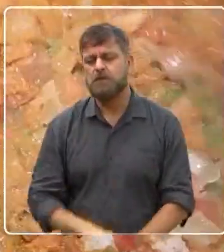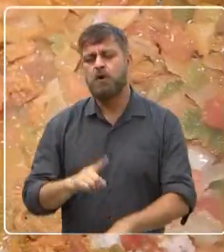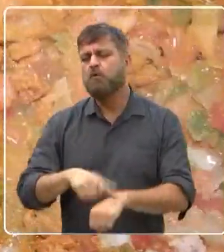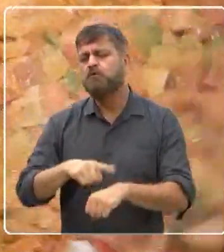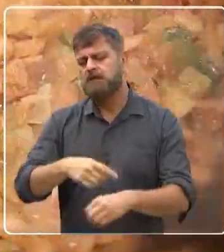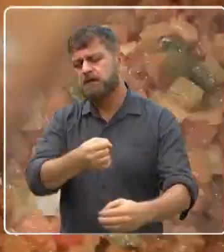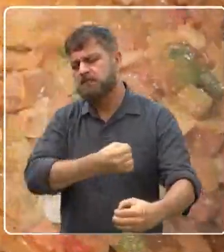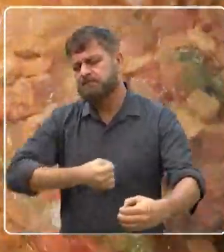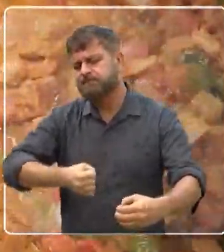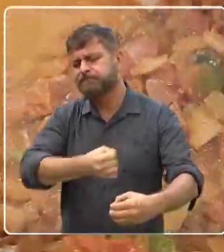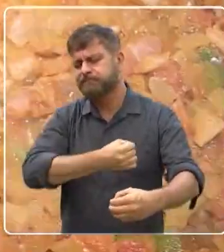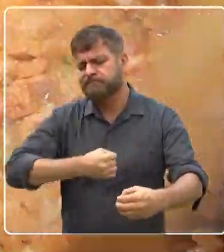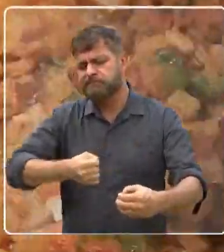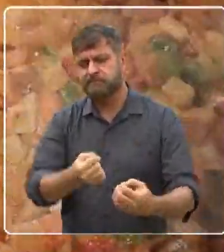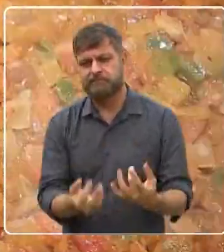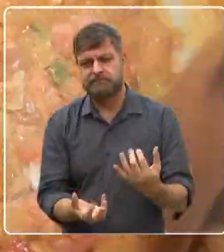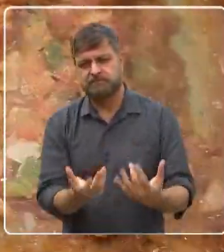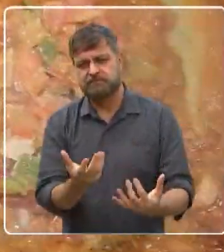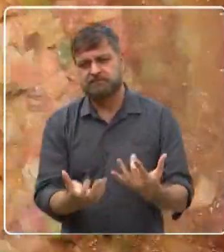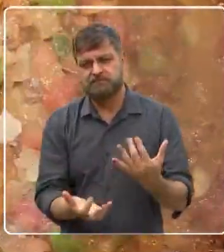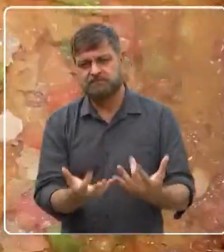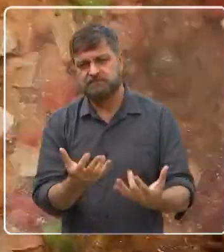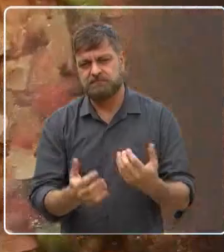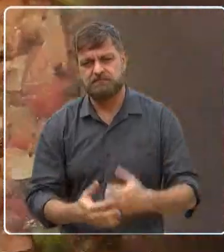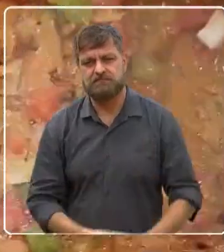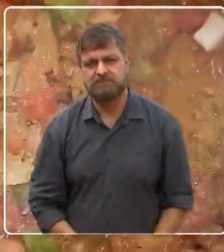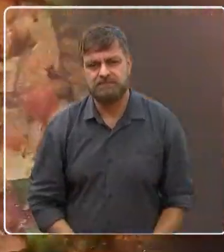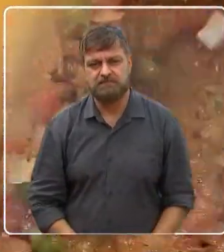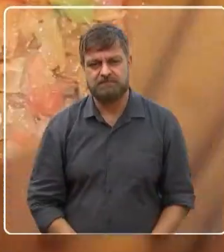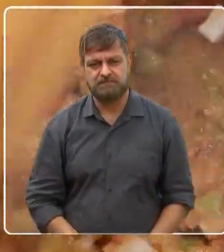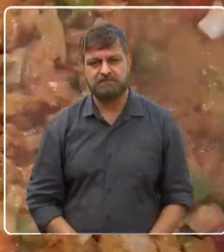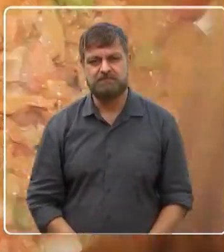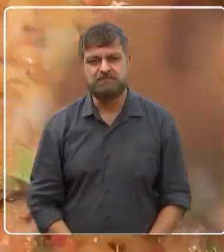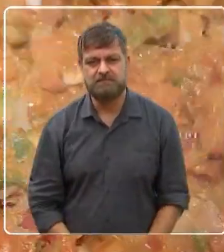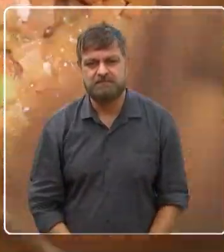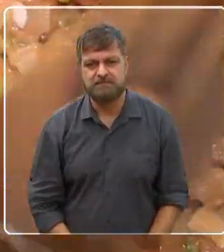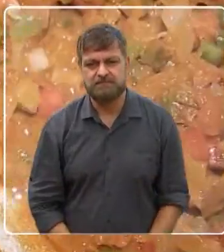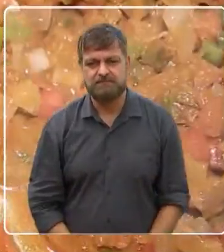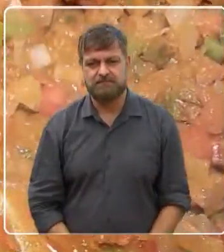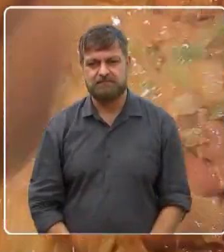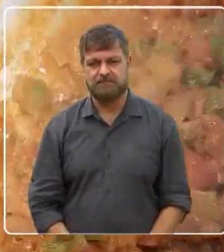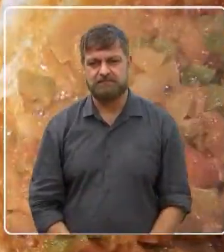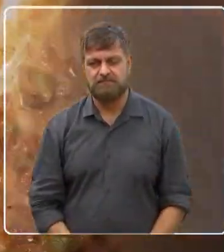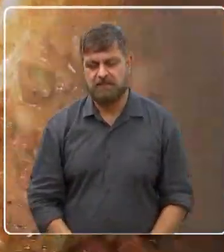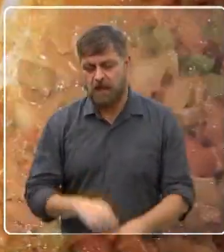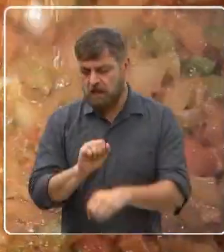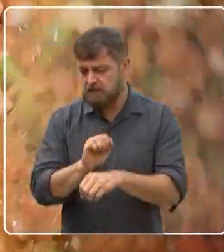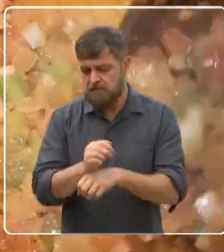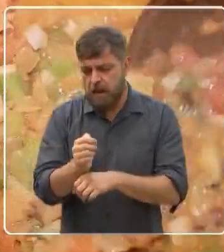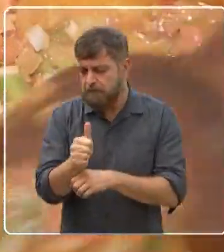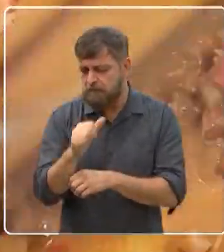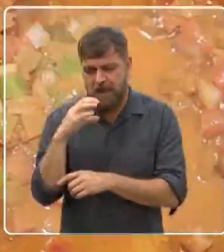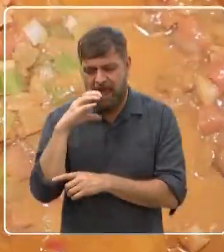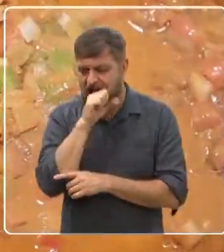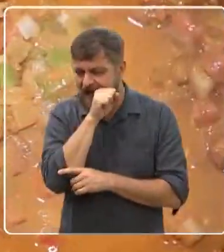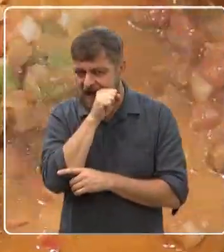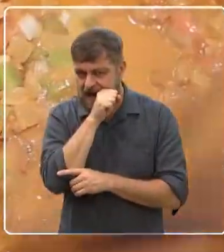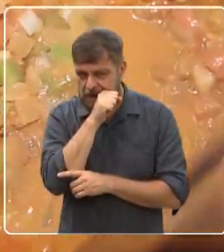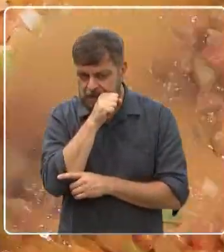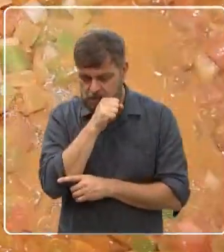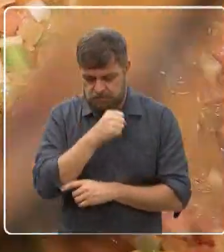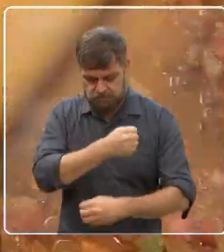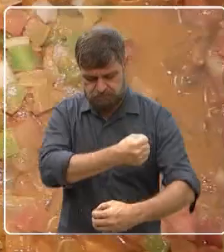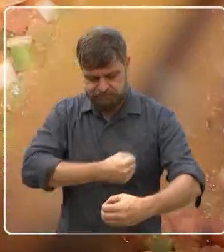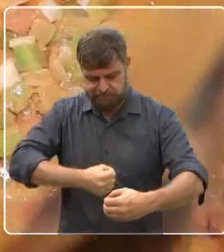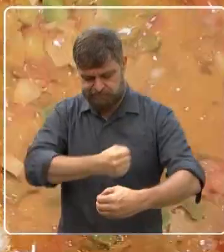você deixa aí depois? Não, até dissolver o açafrão. Não precisa refogar tanto a cebola